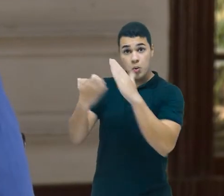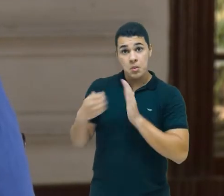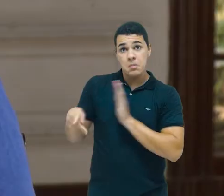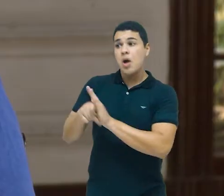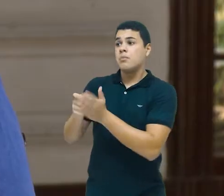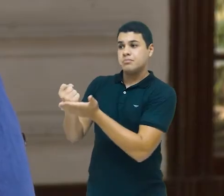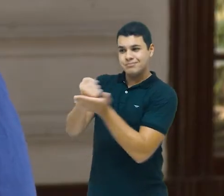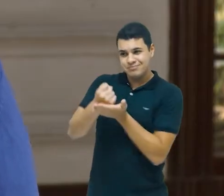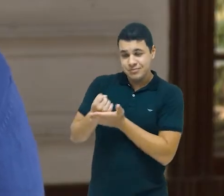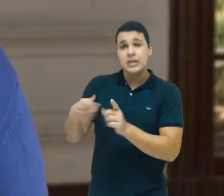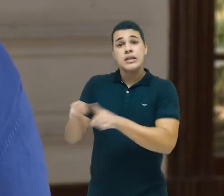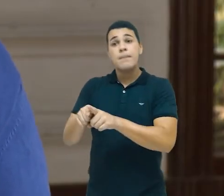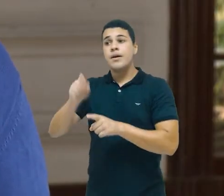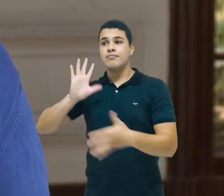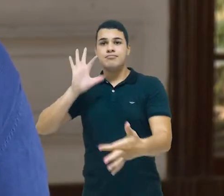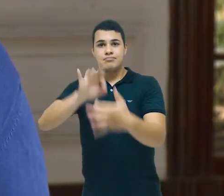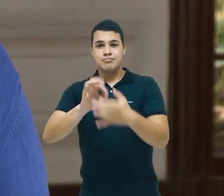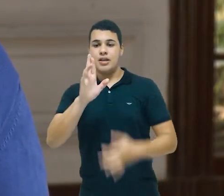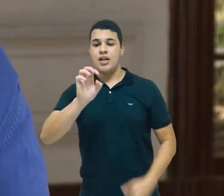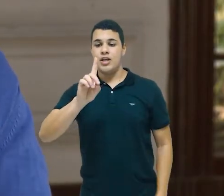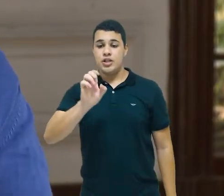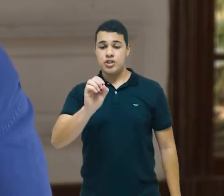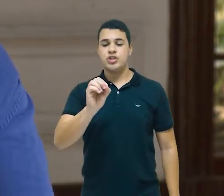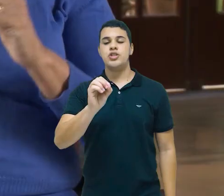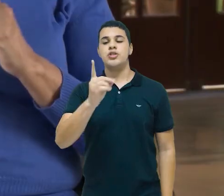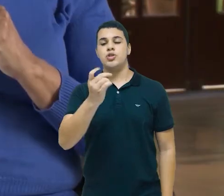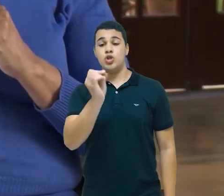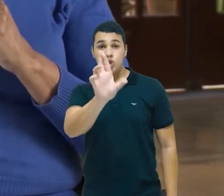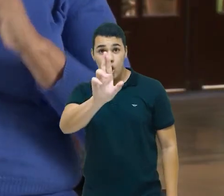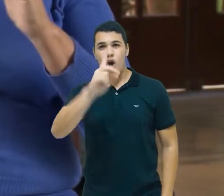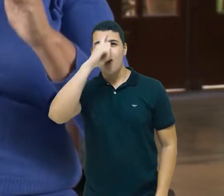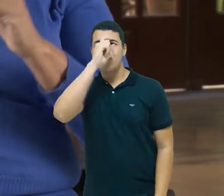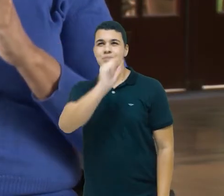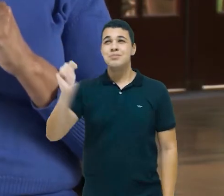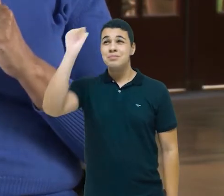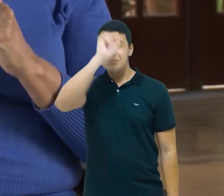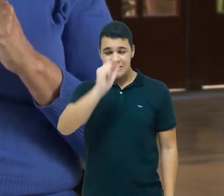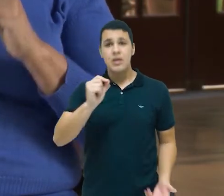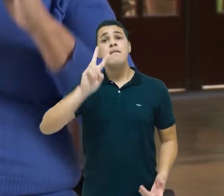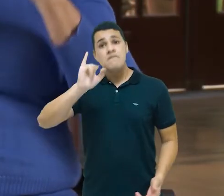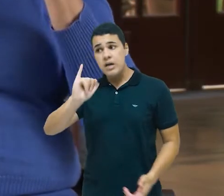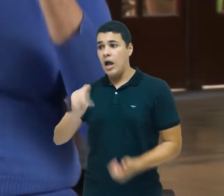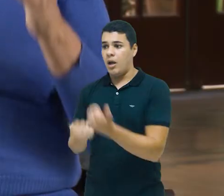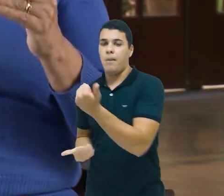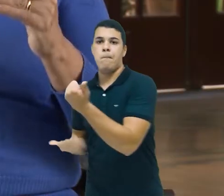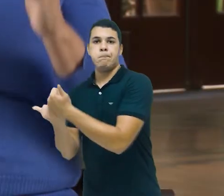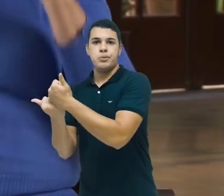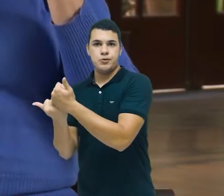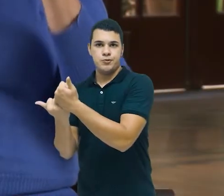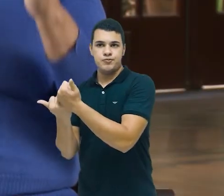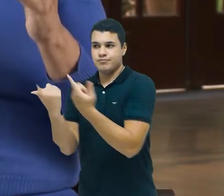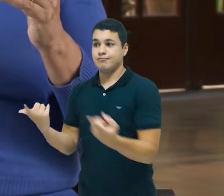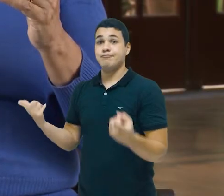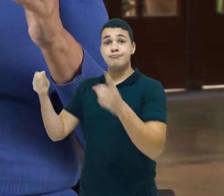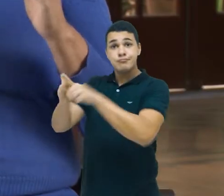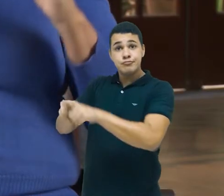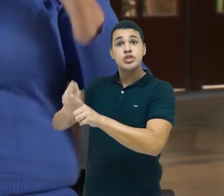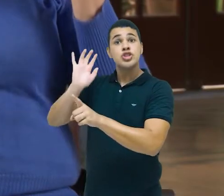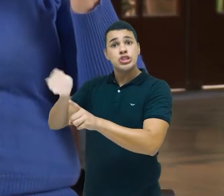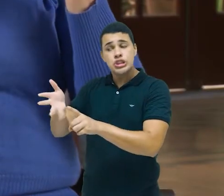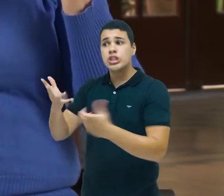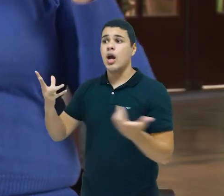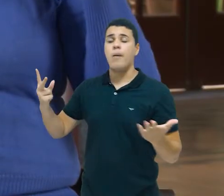e a Rede Dor vão abrir ações no mercado. Então, a Rede Dor equiparada ao que já foi